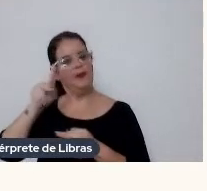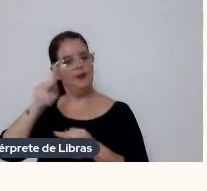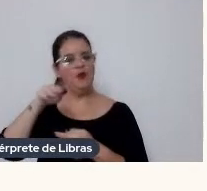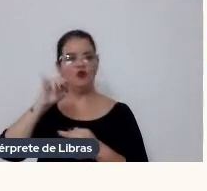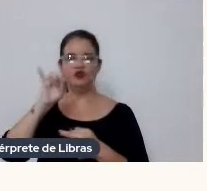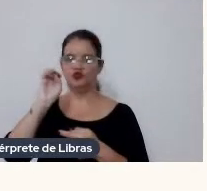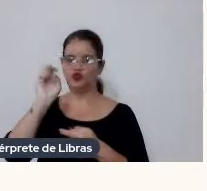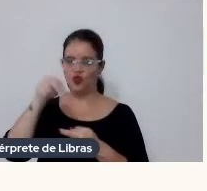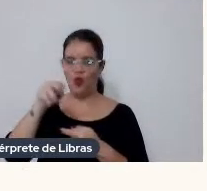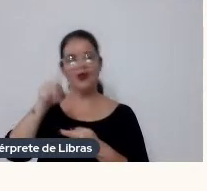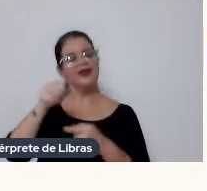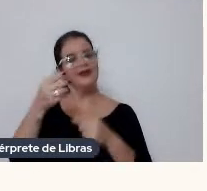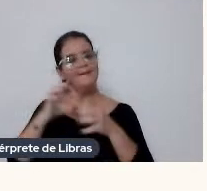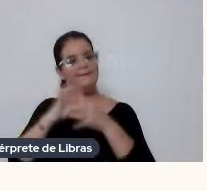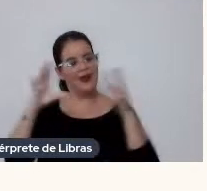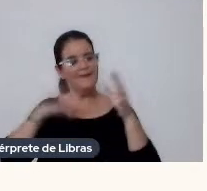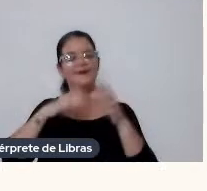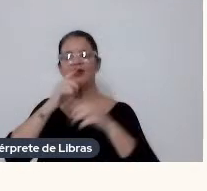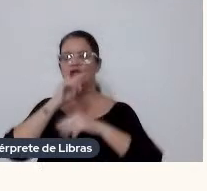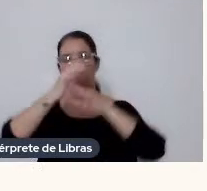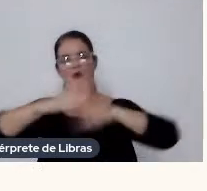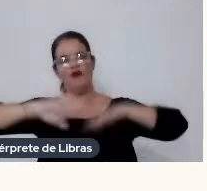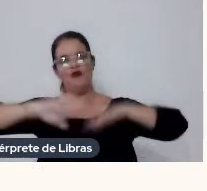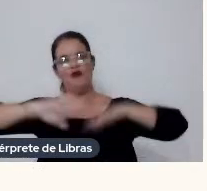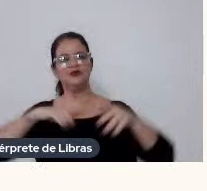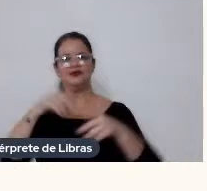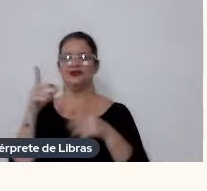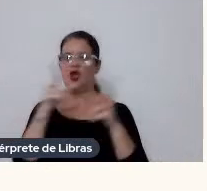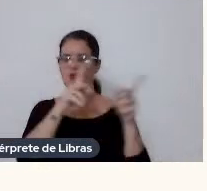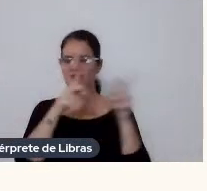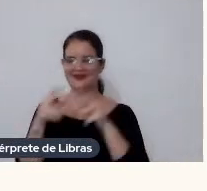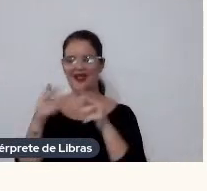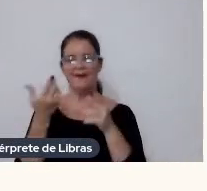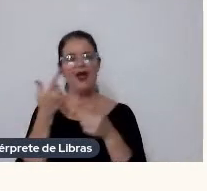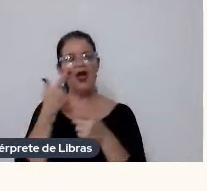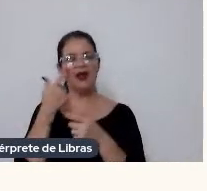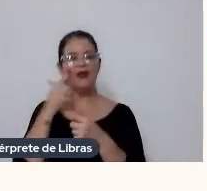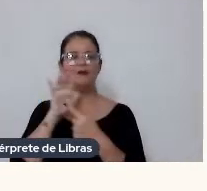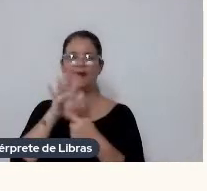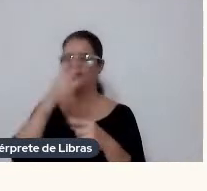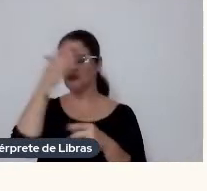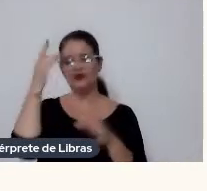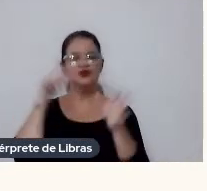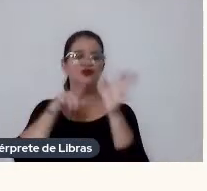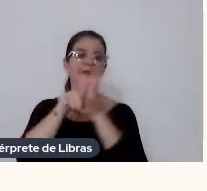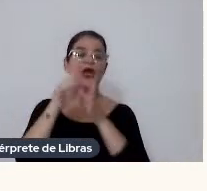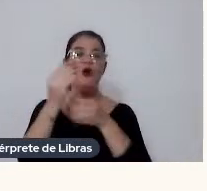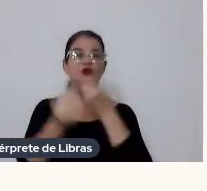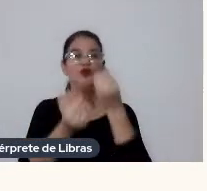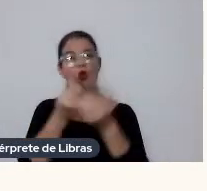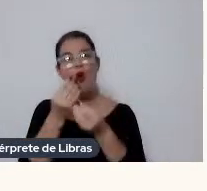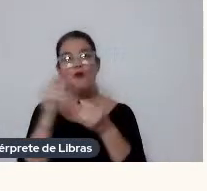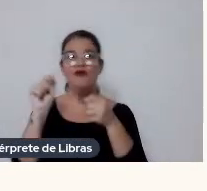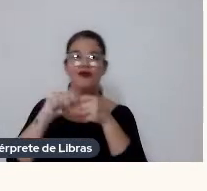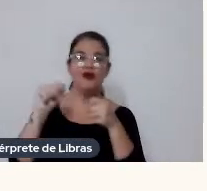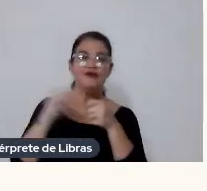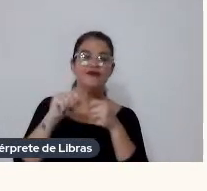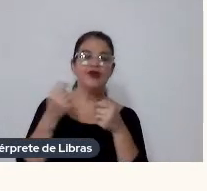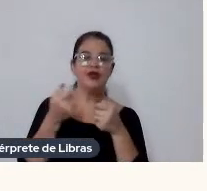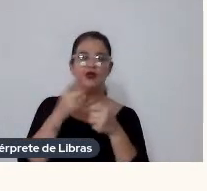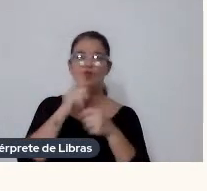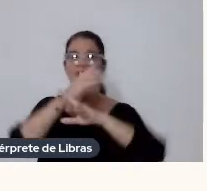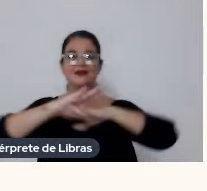aqui um trechinho de um, de um making off, que é legal pra ilustrar, porque as pessoas sempre perguntam como é que, como é que foi feito esse mar,